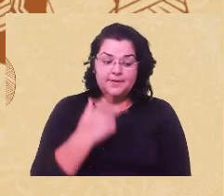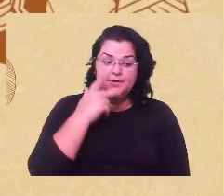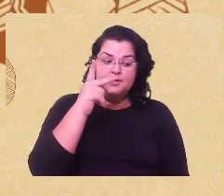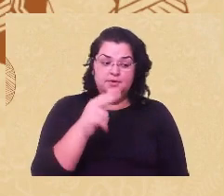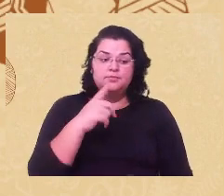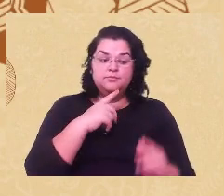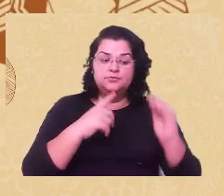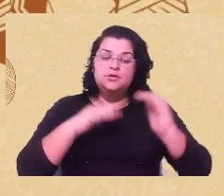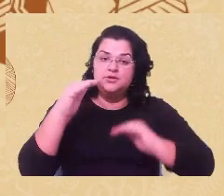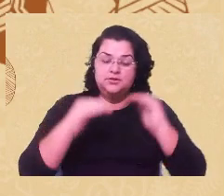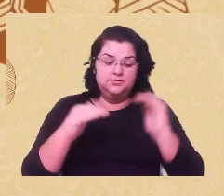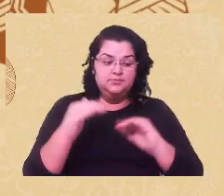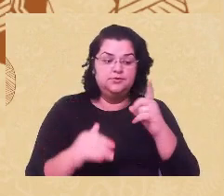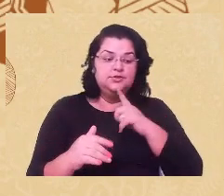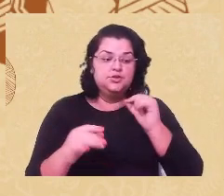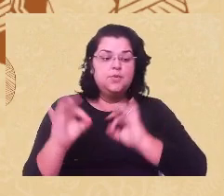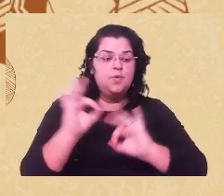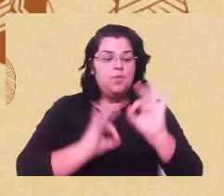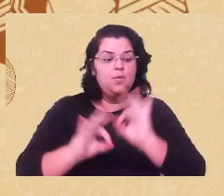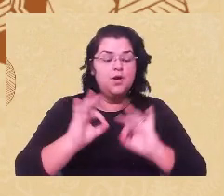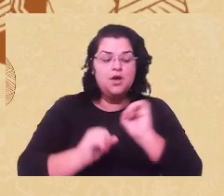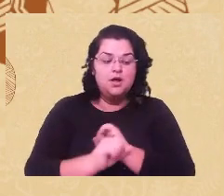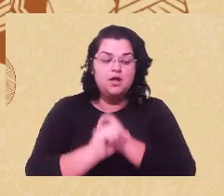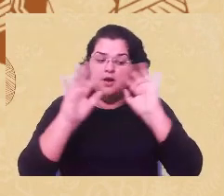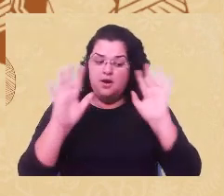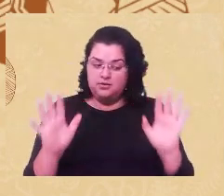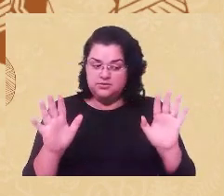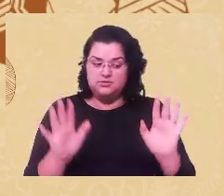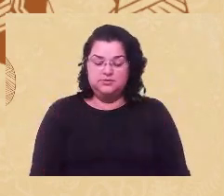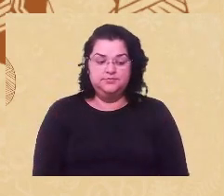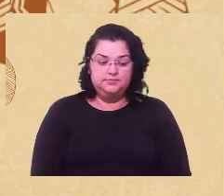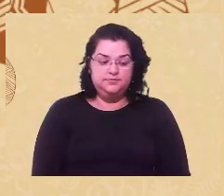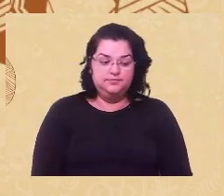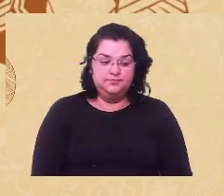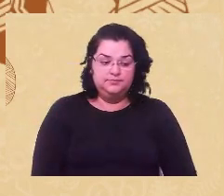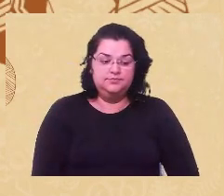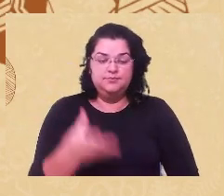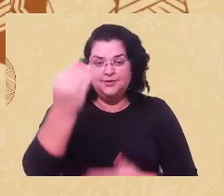raça organiza a classe no Brasil. Muito obrigado,